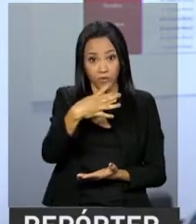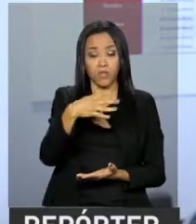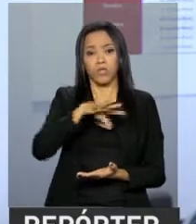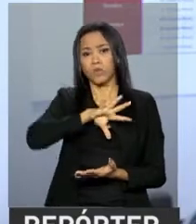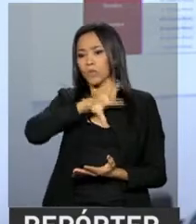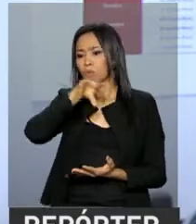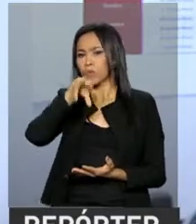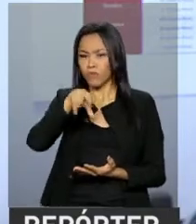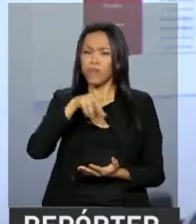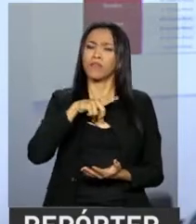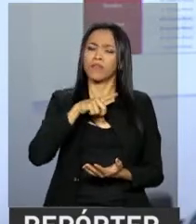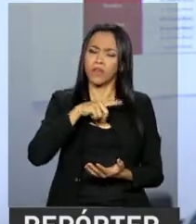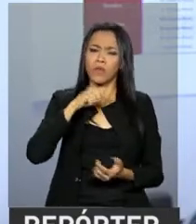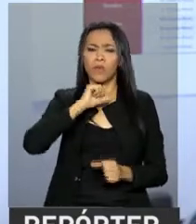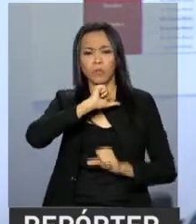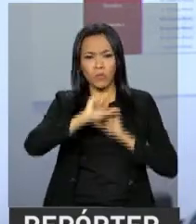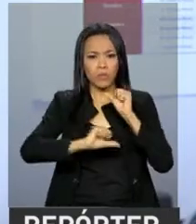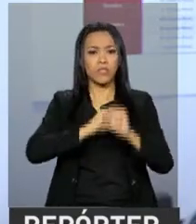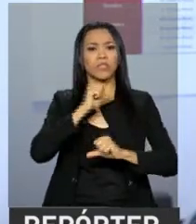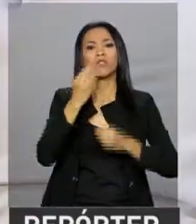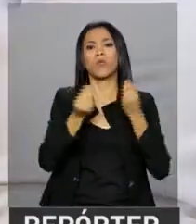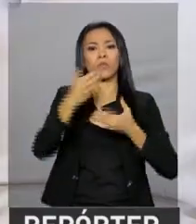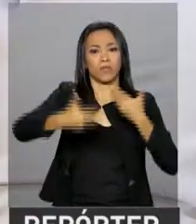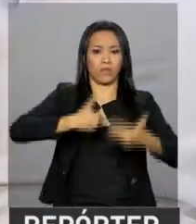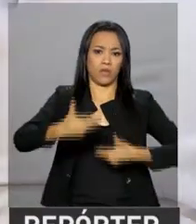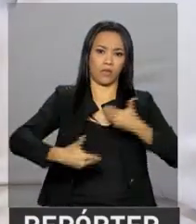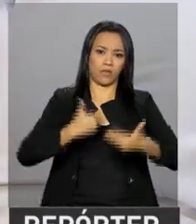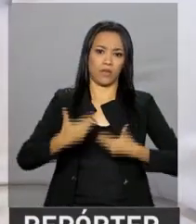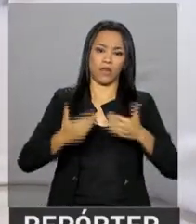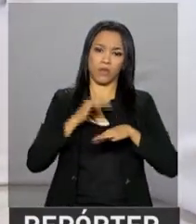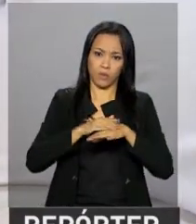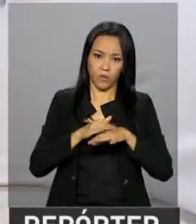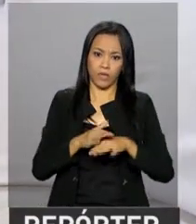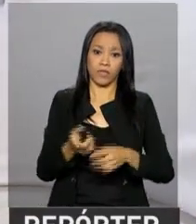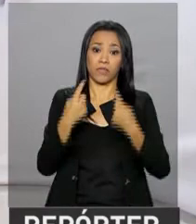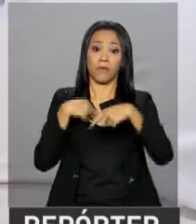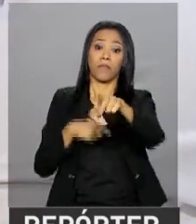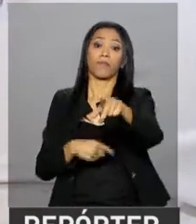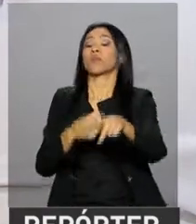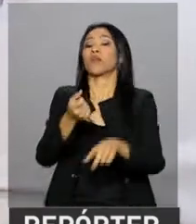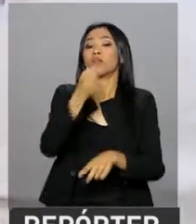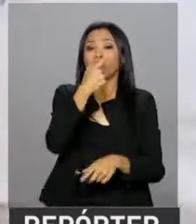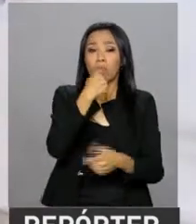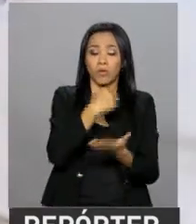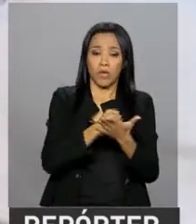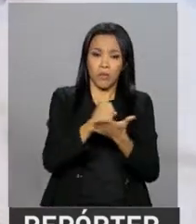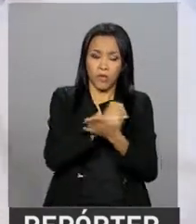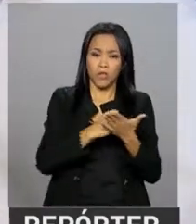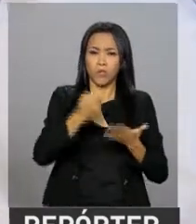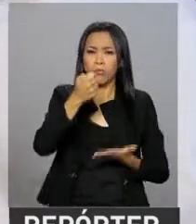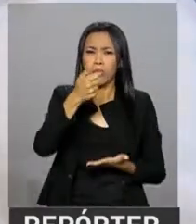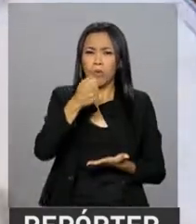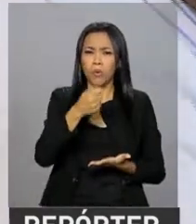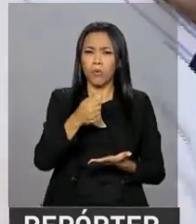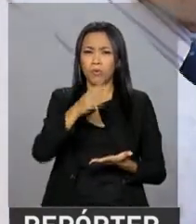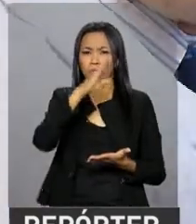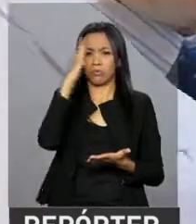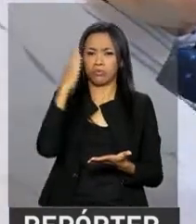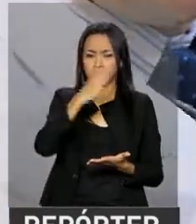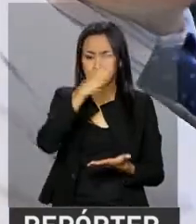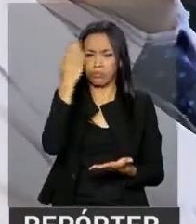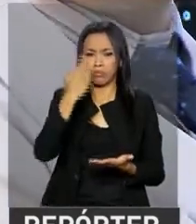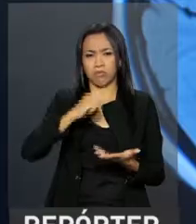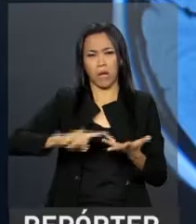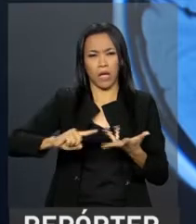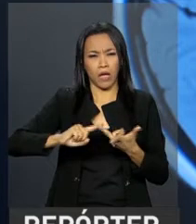completa na forma de tratamento da esclerose múltipla. A possibilidade de um remédio oral e com poucos efeitos colaterais para tratar a